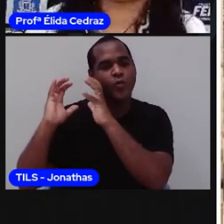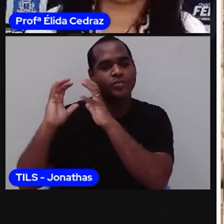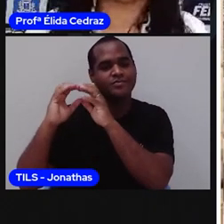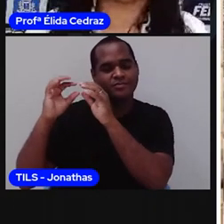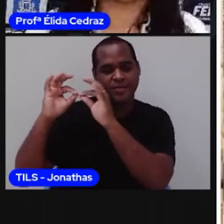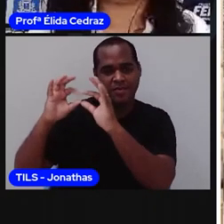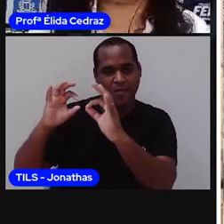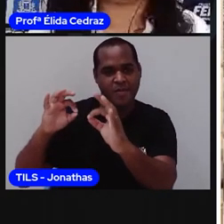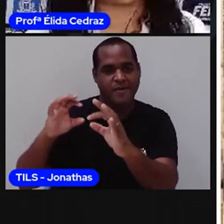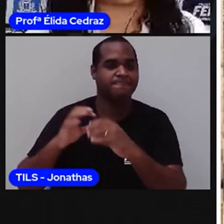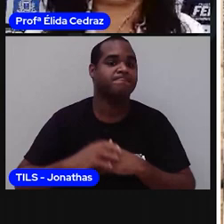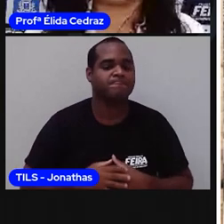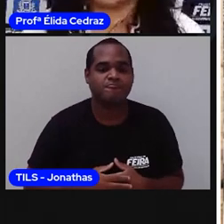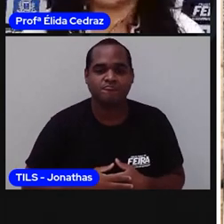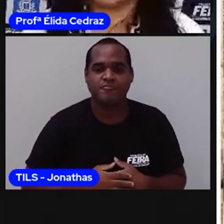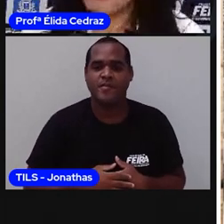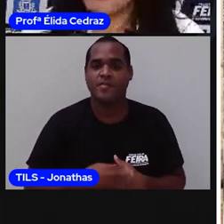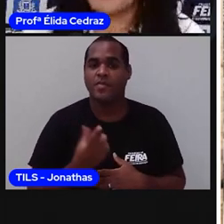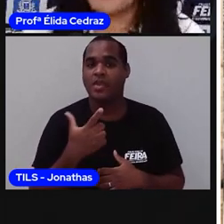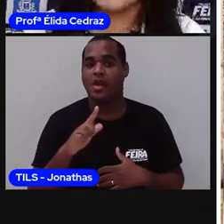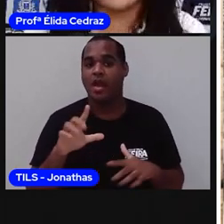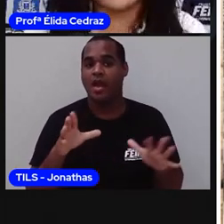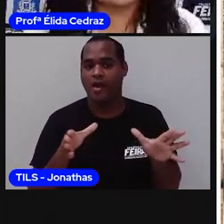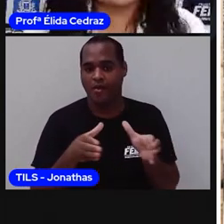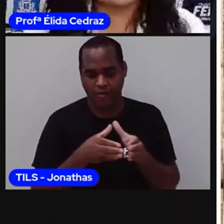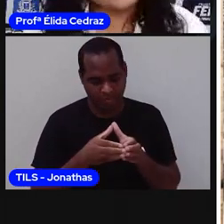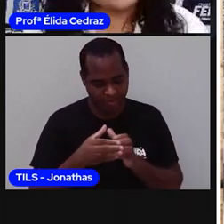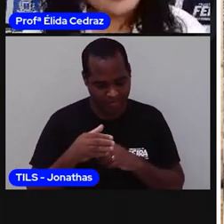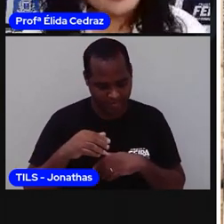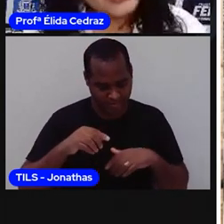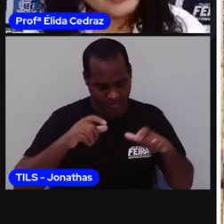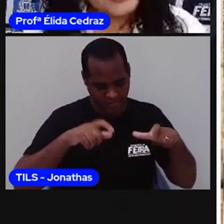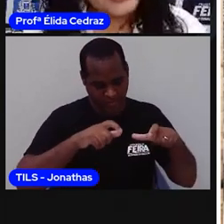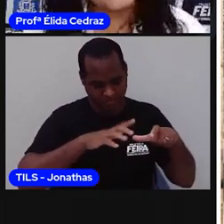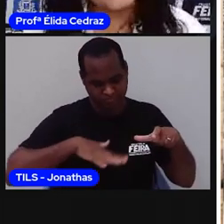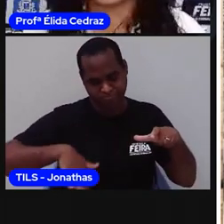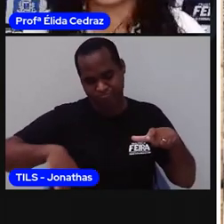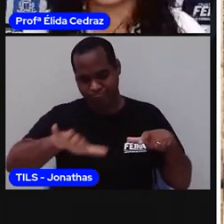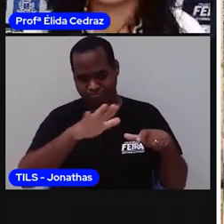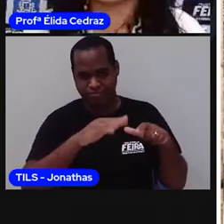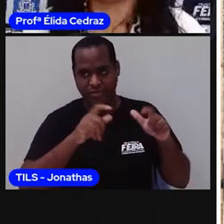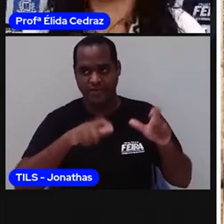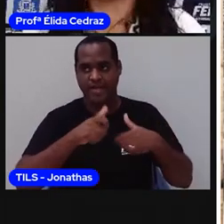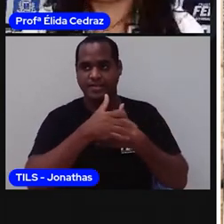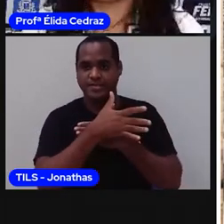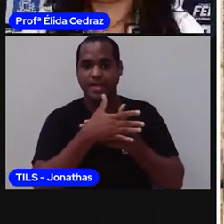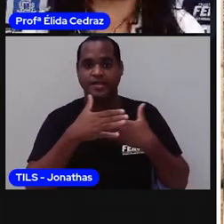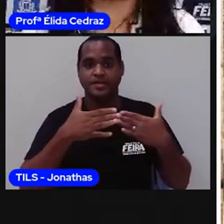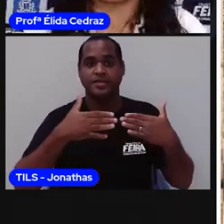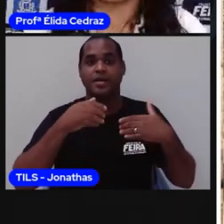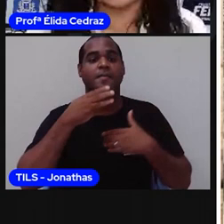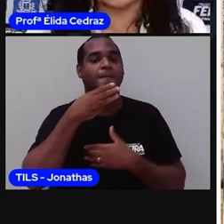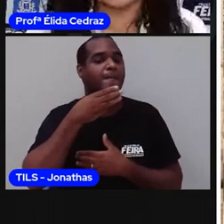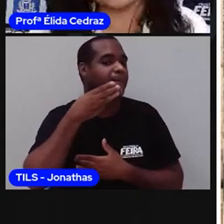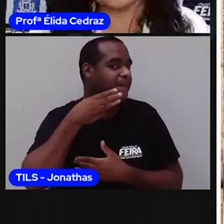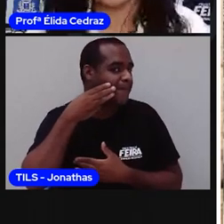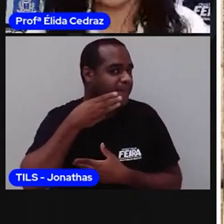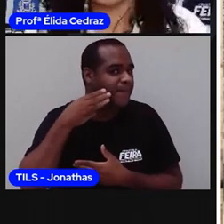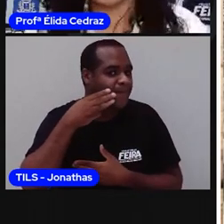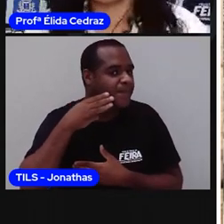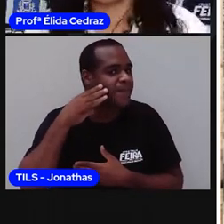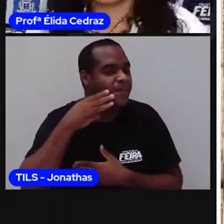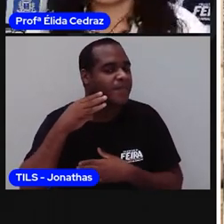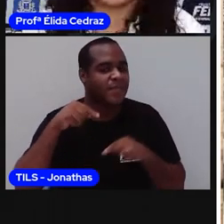E essa comunidade muito importante, que é da nossa cidade, que a comunidade quilombola da Matinha,